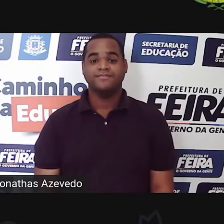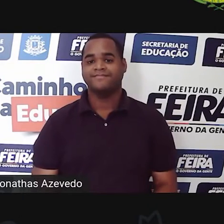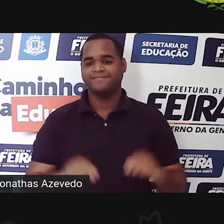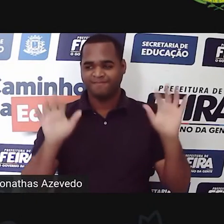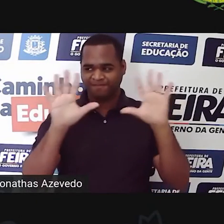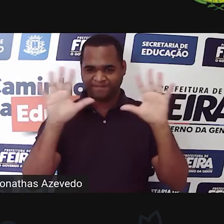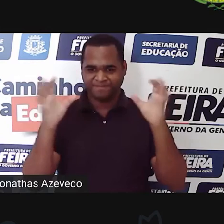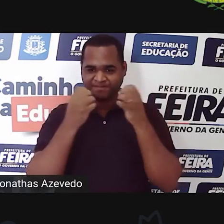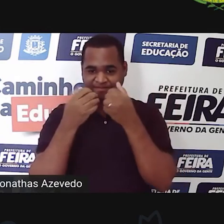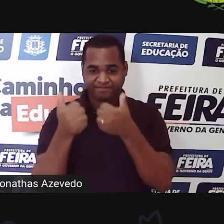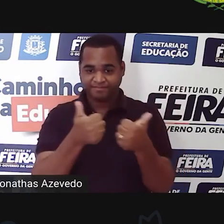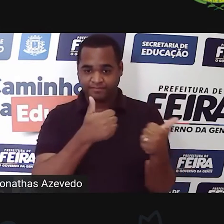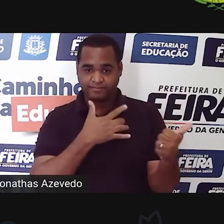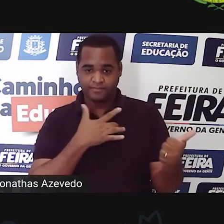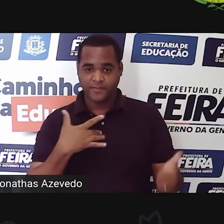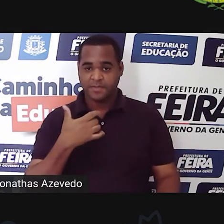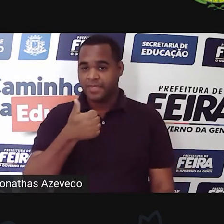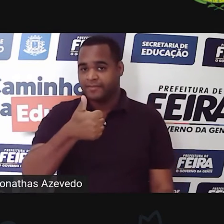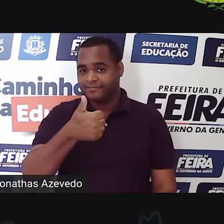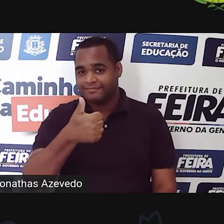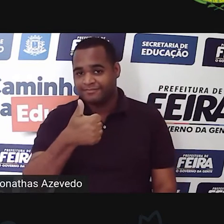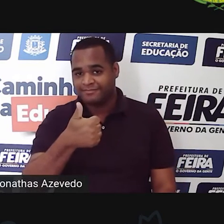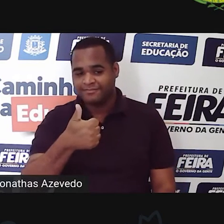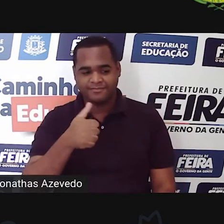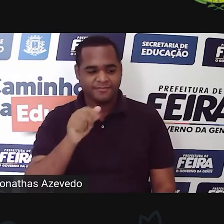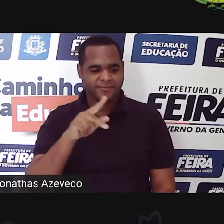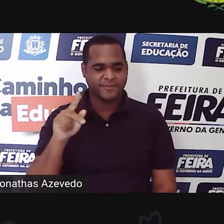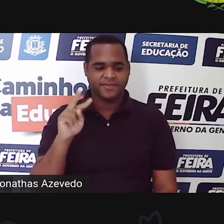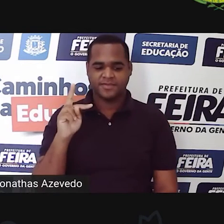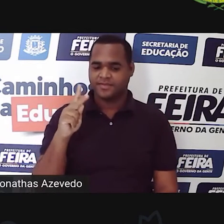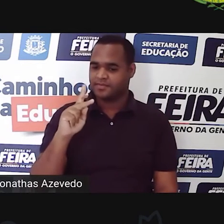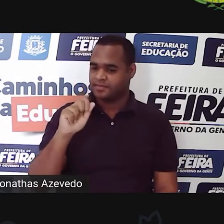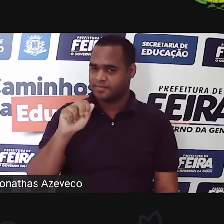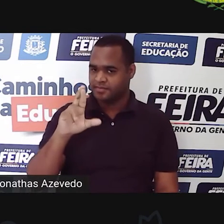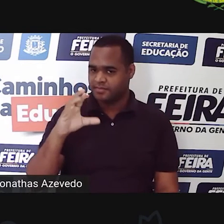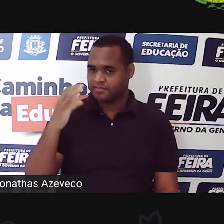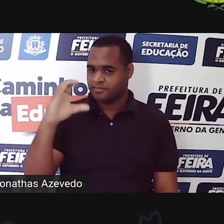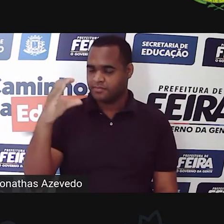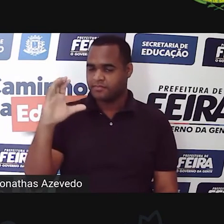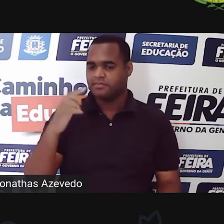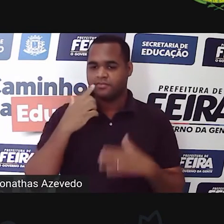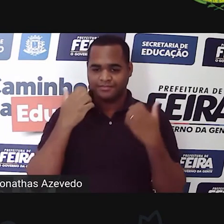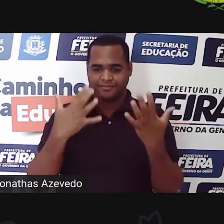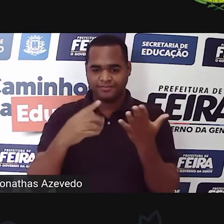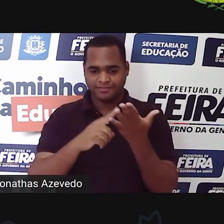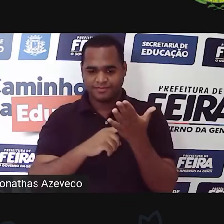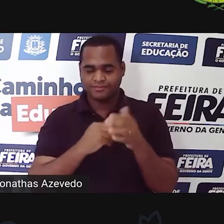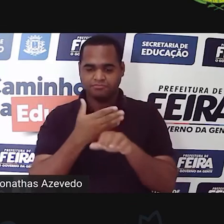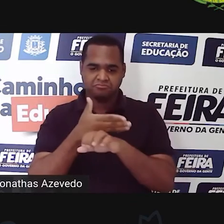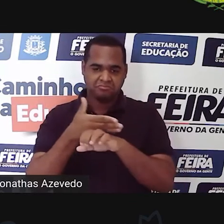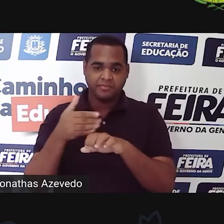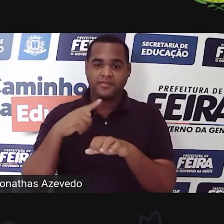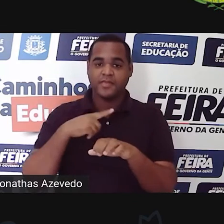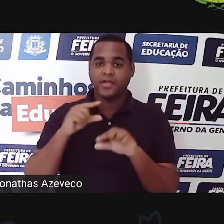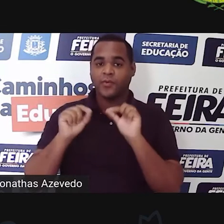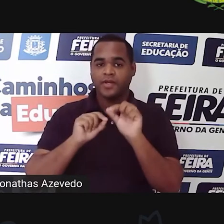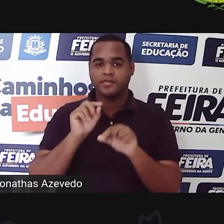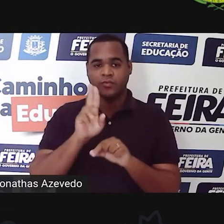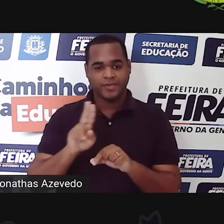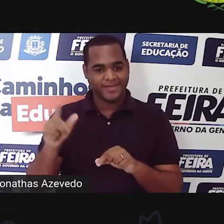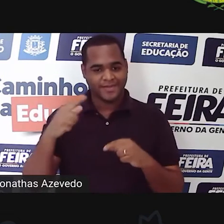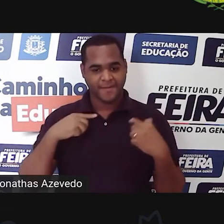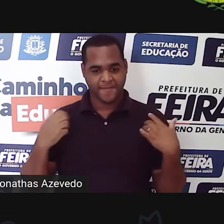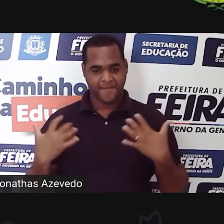Olá pessoal, tudo bem com vocês? Eu sou a professora Etera Santos de Ciências, sou uma mulher de pele clara, estou usando um jaleco